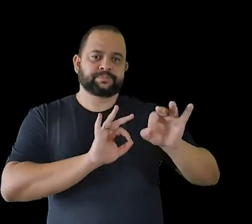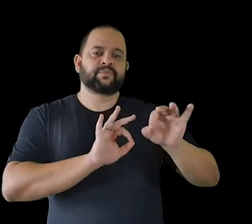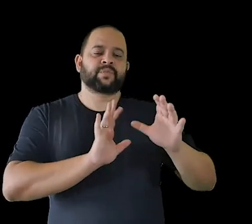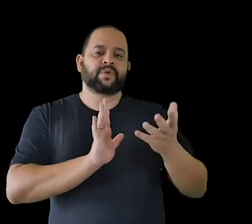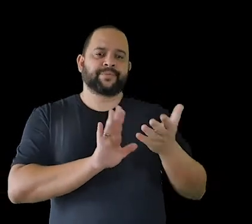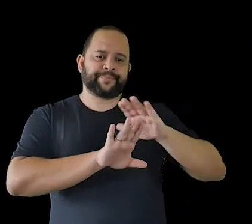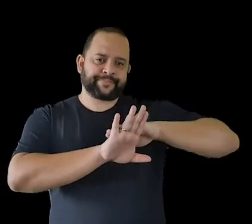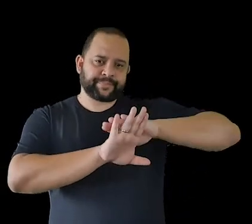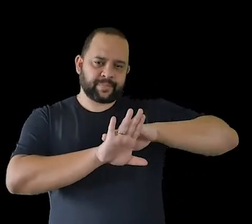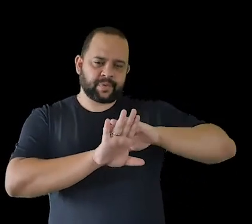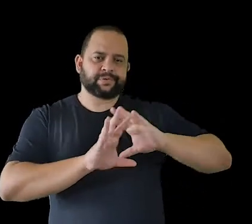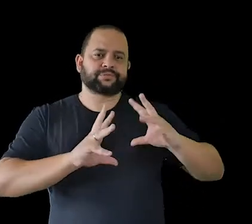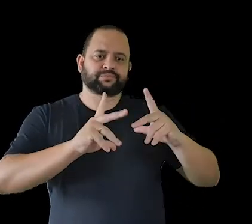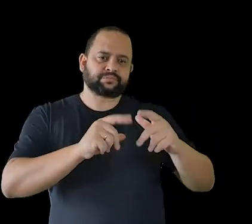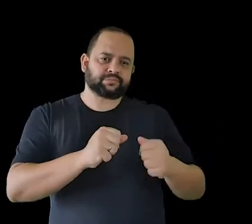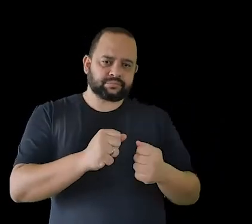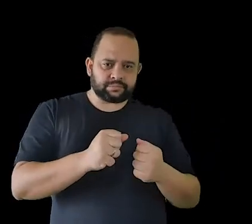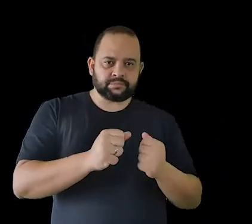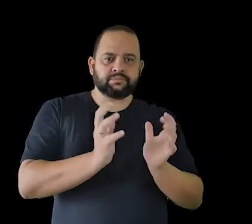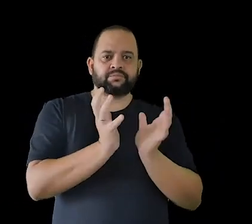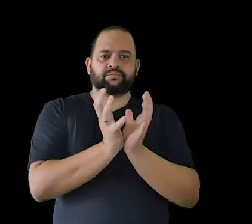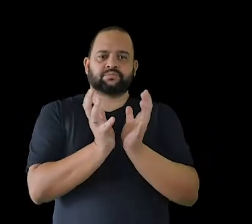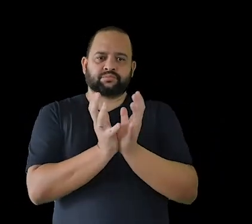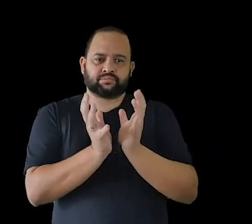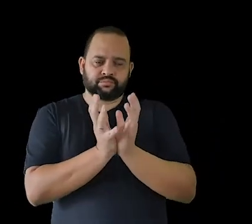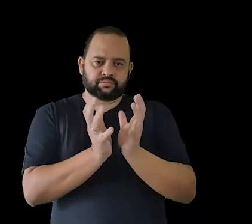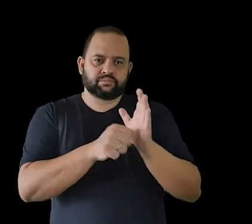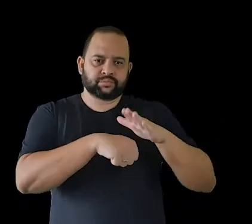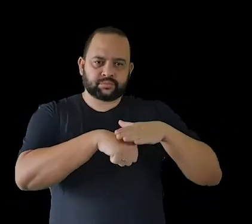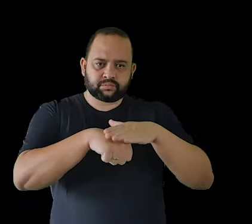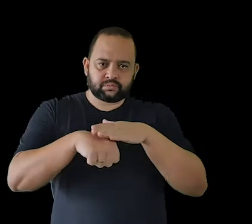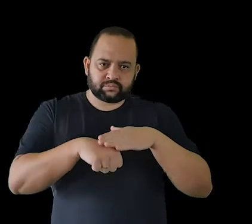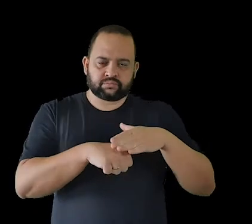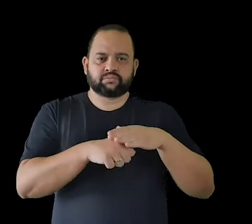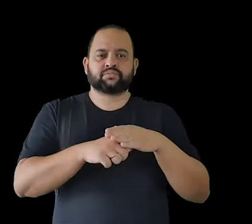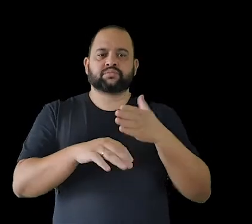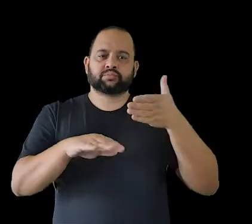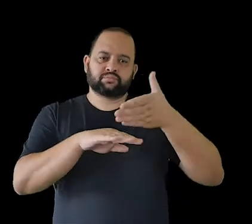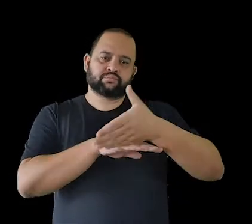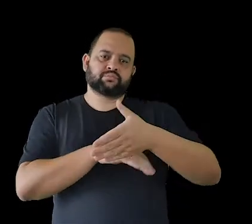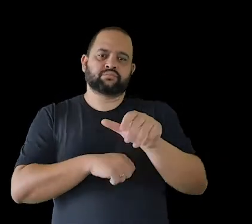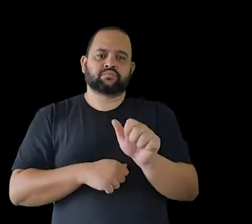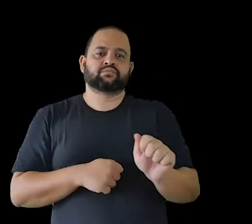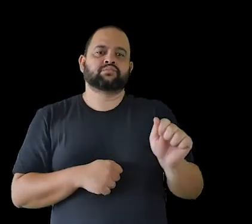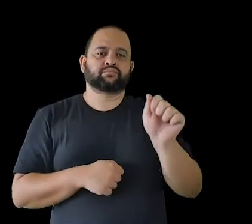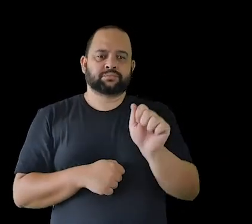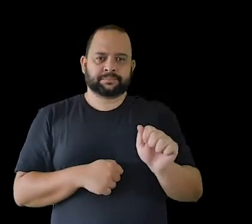grupos que estão constituindo a associação.